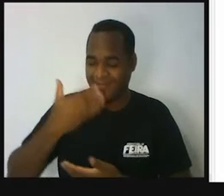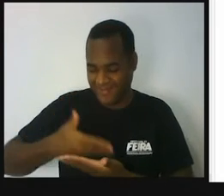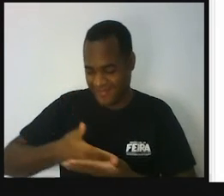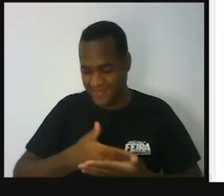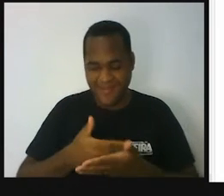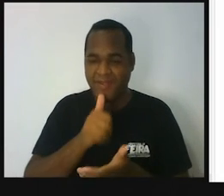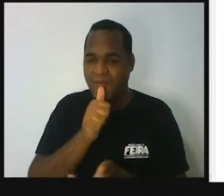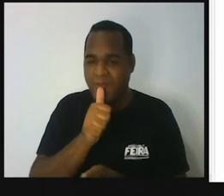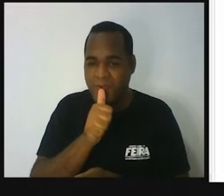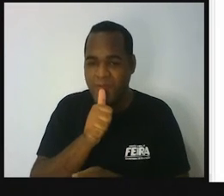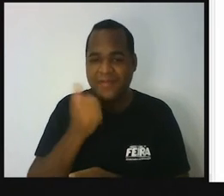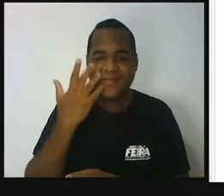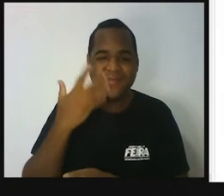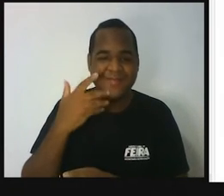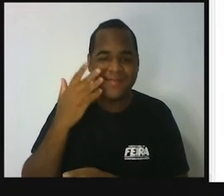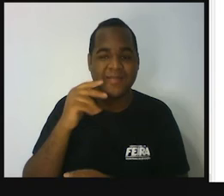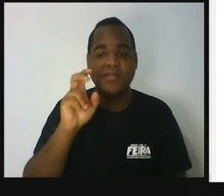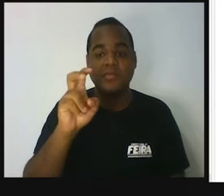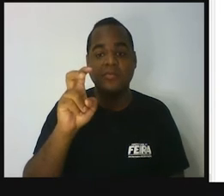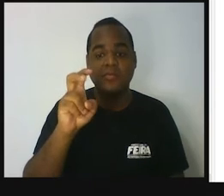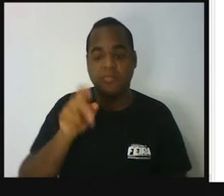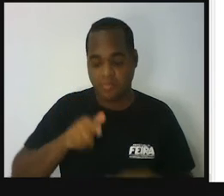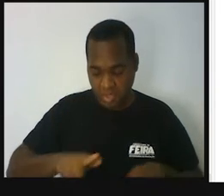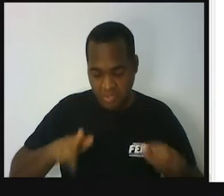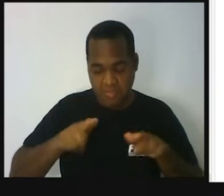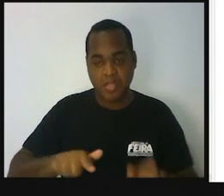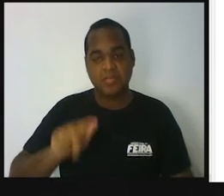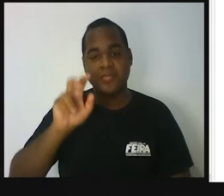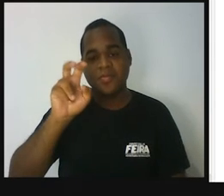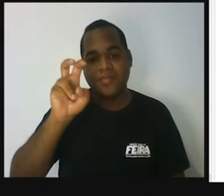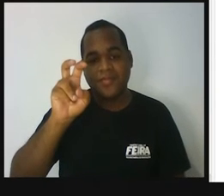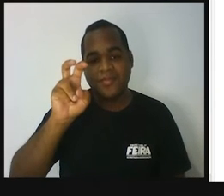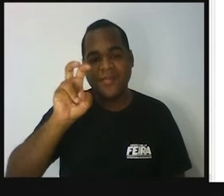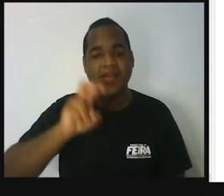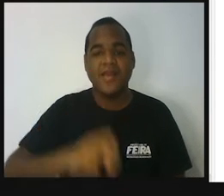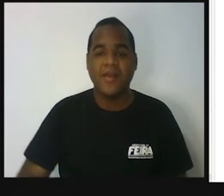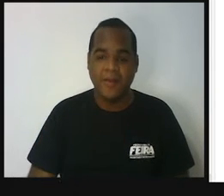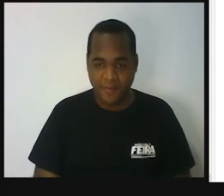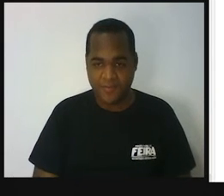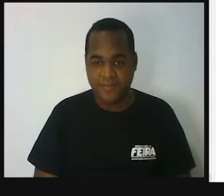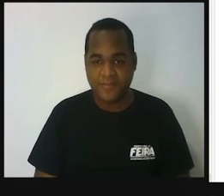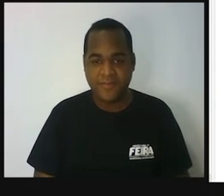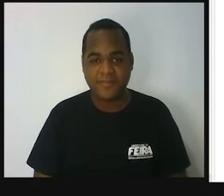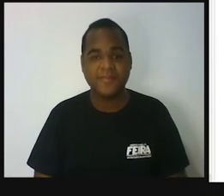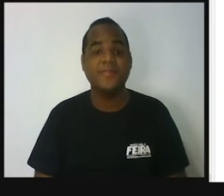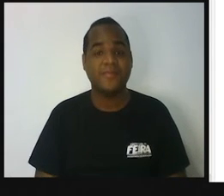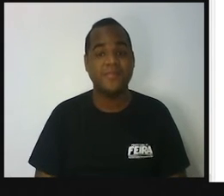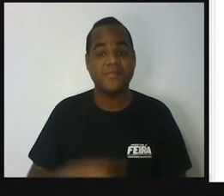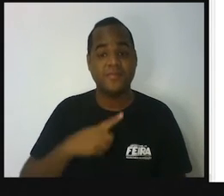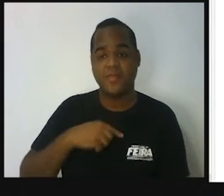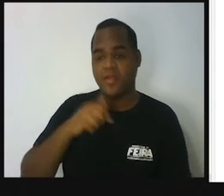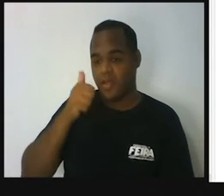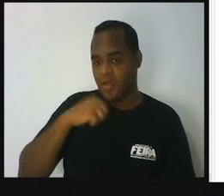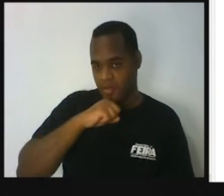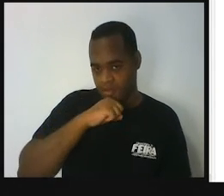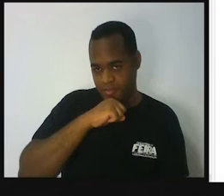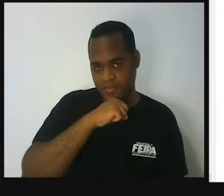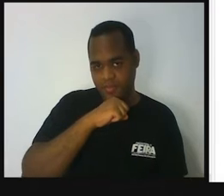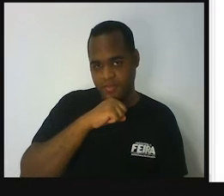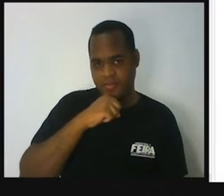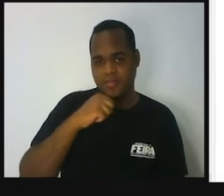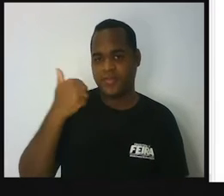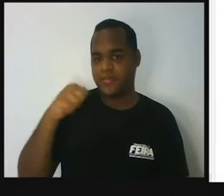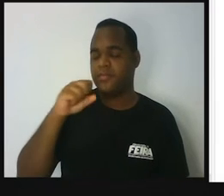Cinco, ó, quíntuplos. Olha só, quíntuplos. Cinco bebês, né? Essa mamãe, ela deu luz